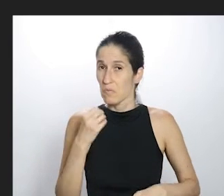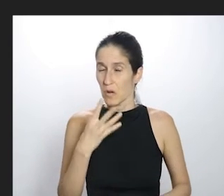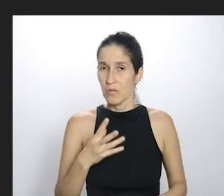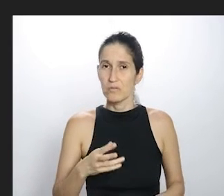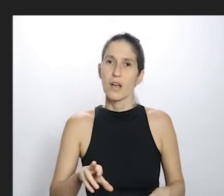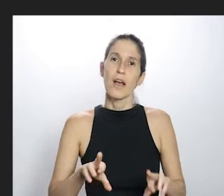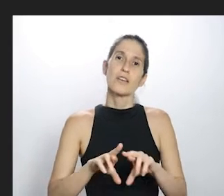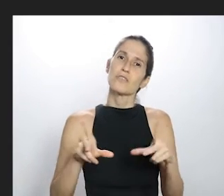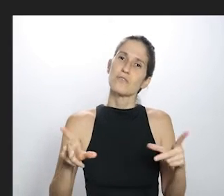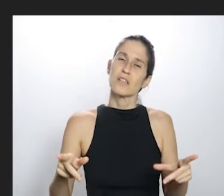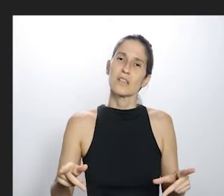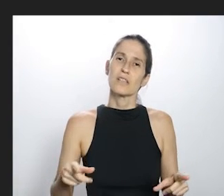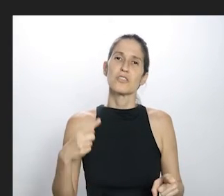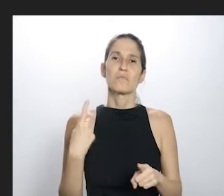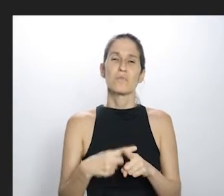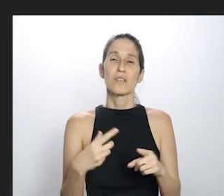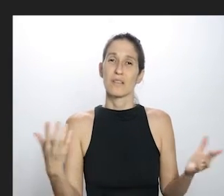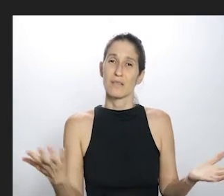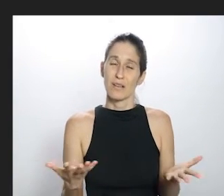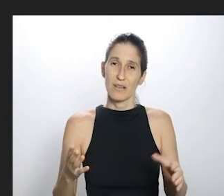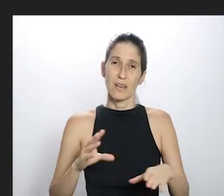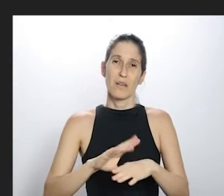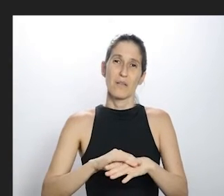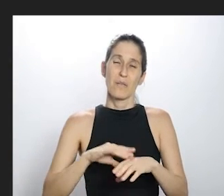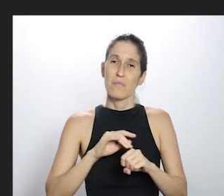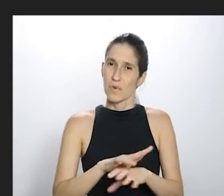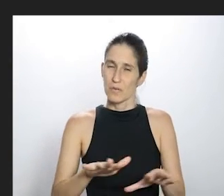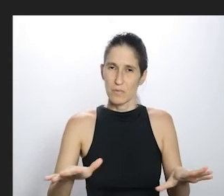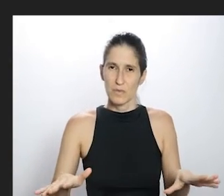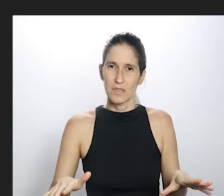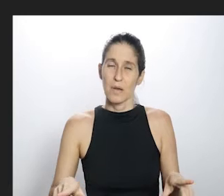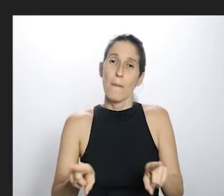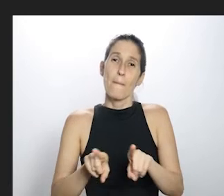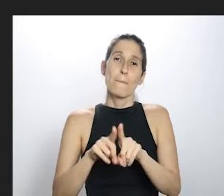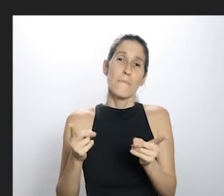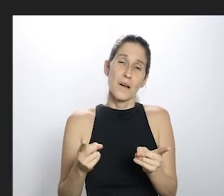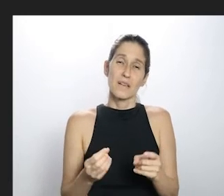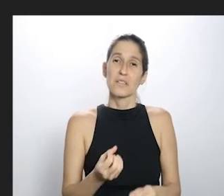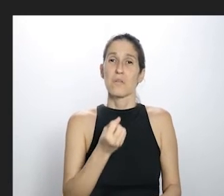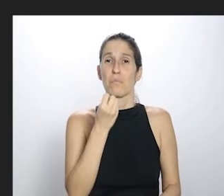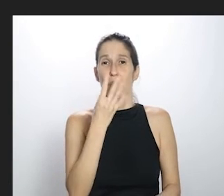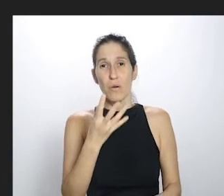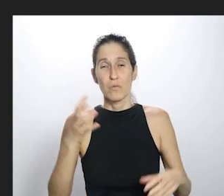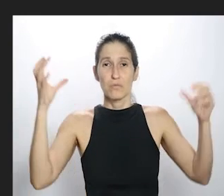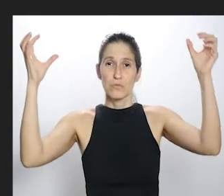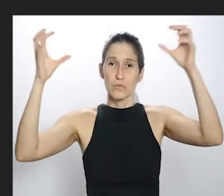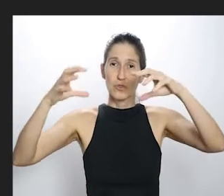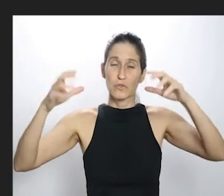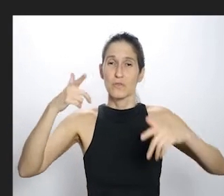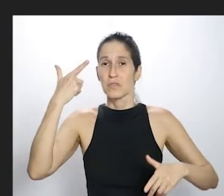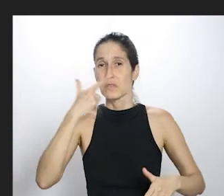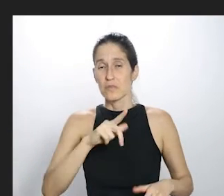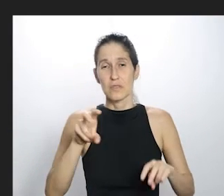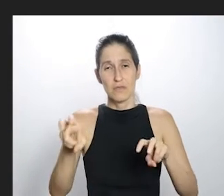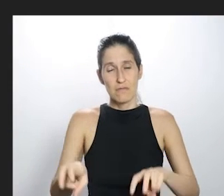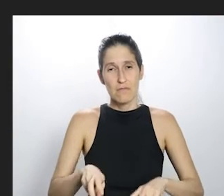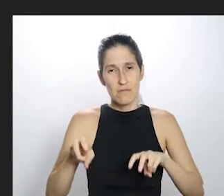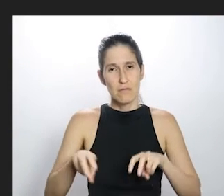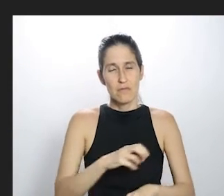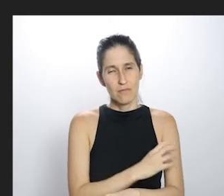então eles estão vivendo o oposto, e eles vivem a seca durante três, dois, três anos, então é isso, a gente vai,